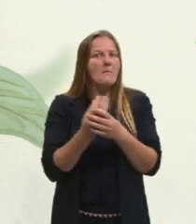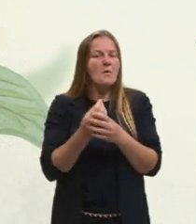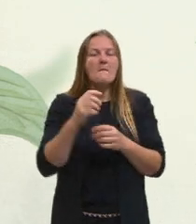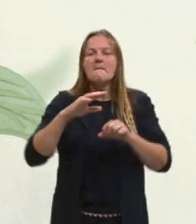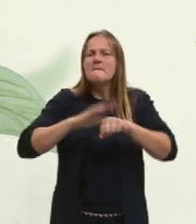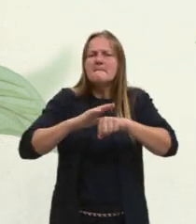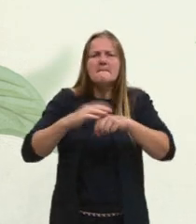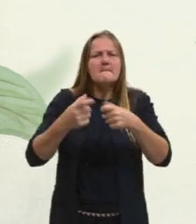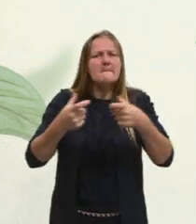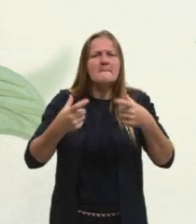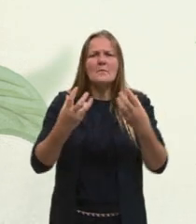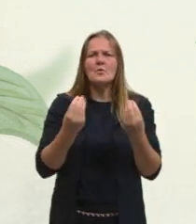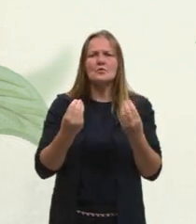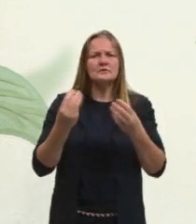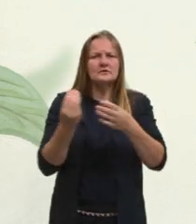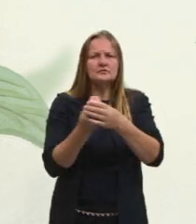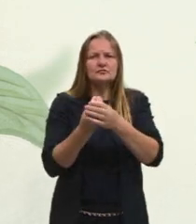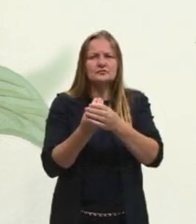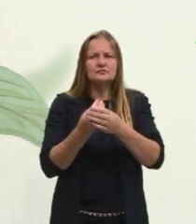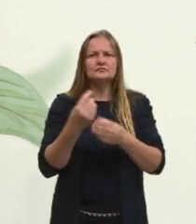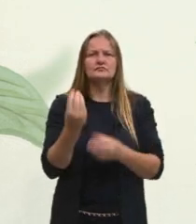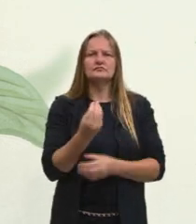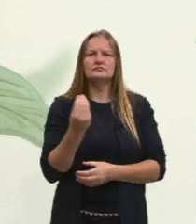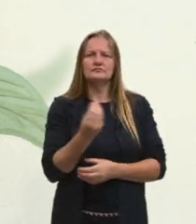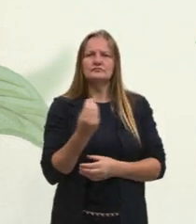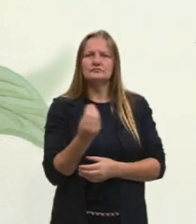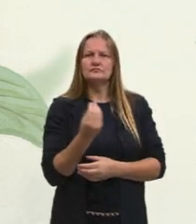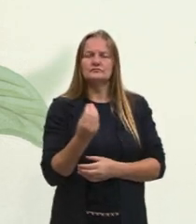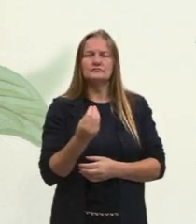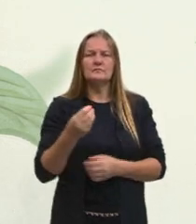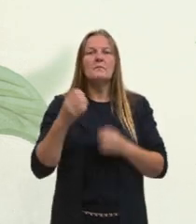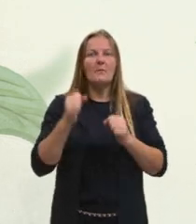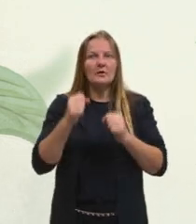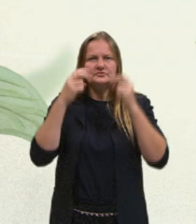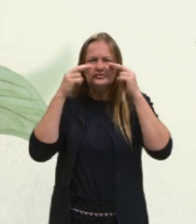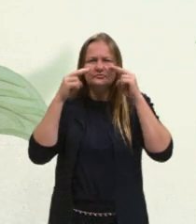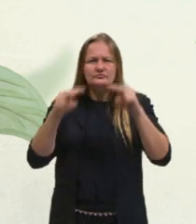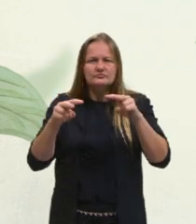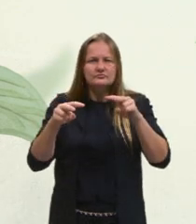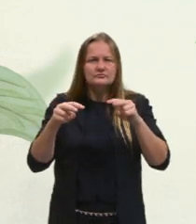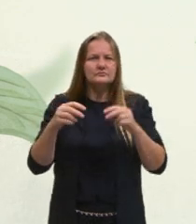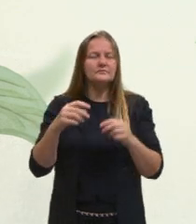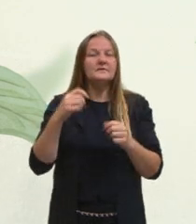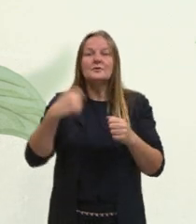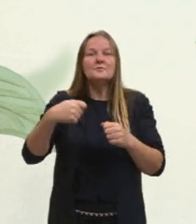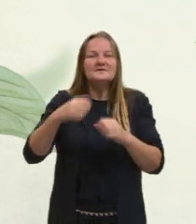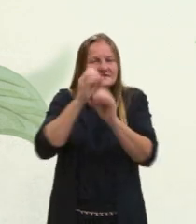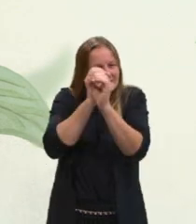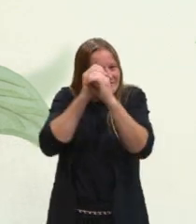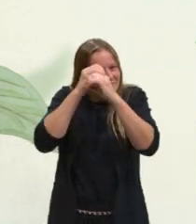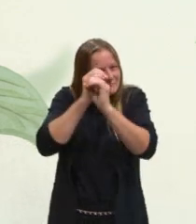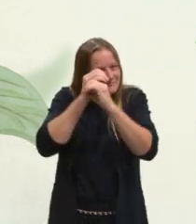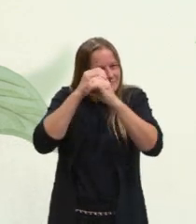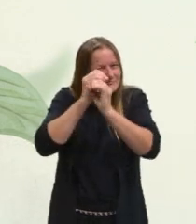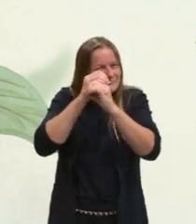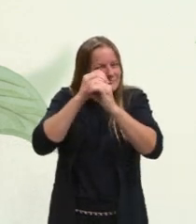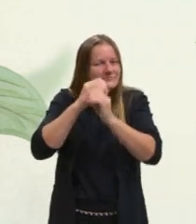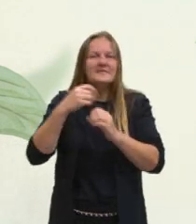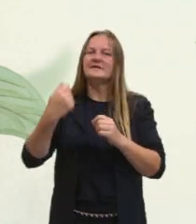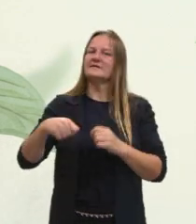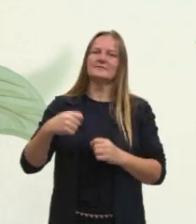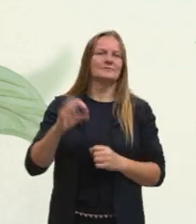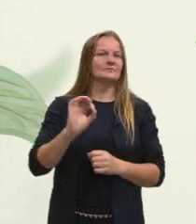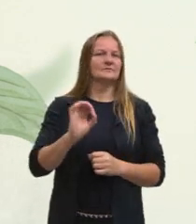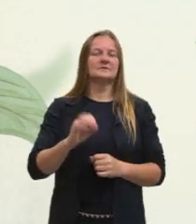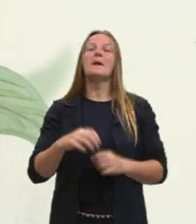uma célula, então eles são visíveis a olho nu. Então não é necessário um microscópio para